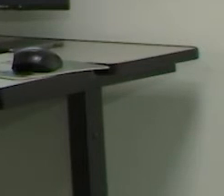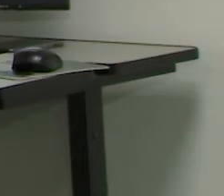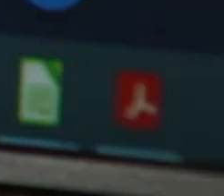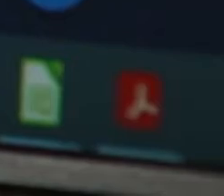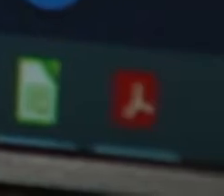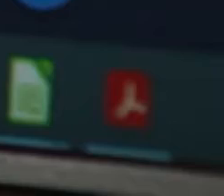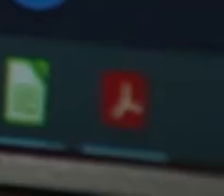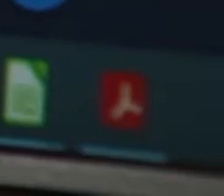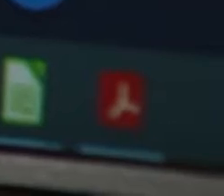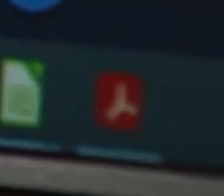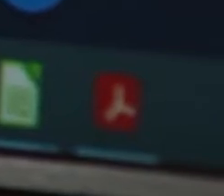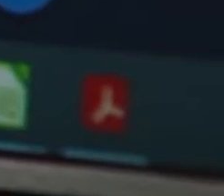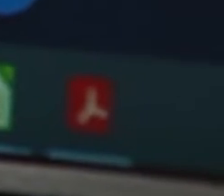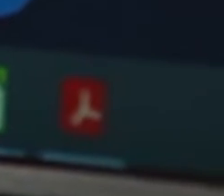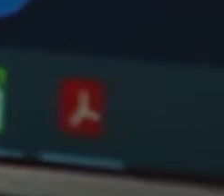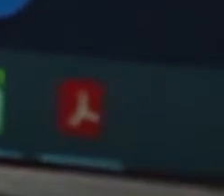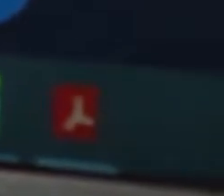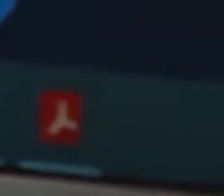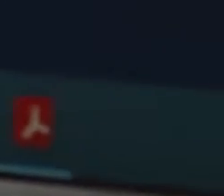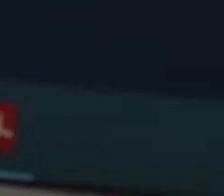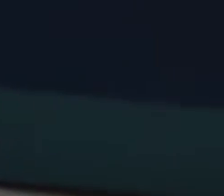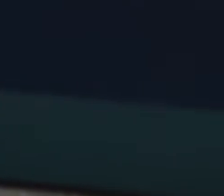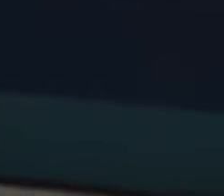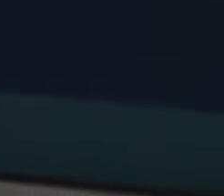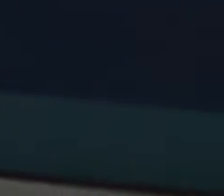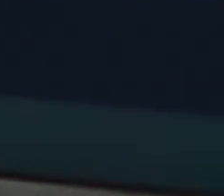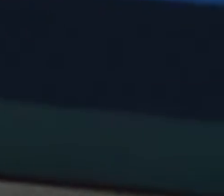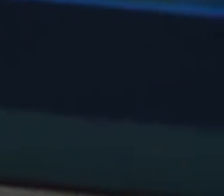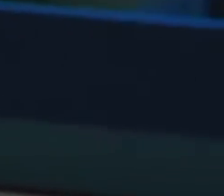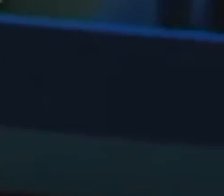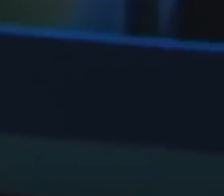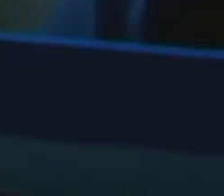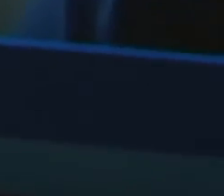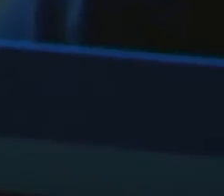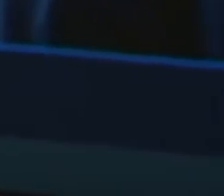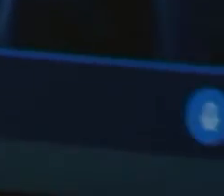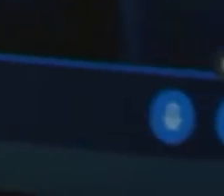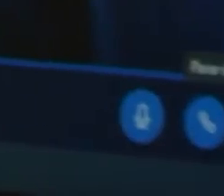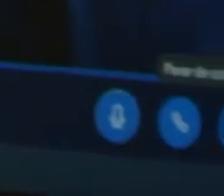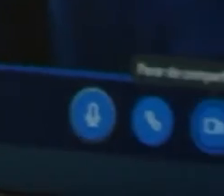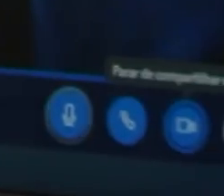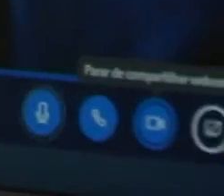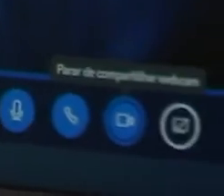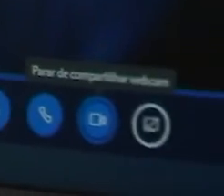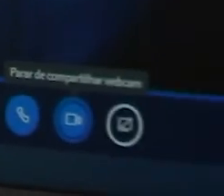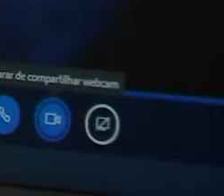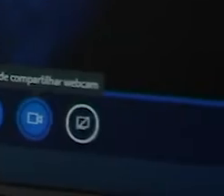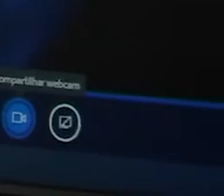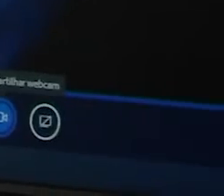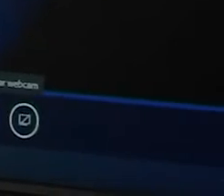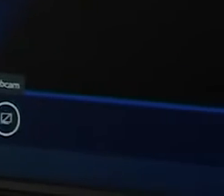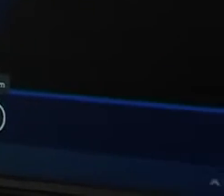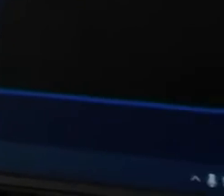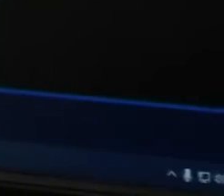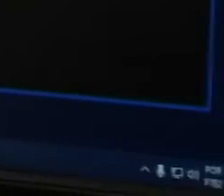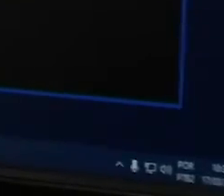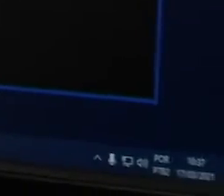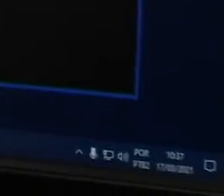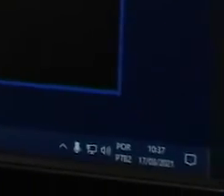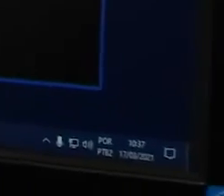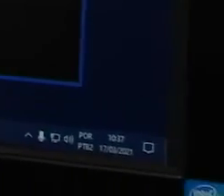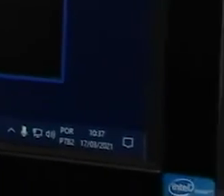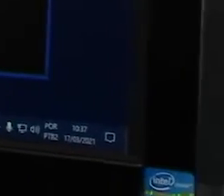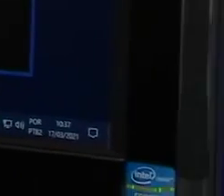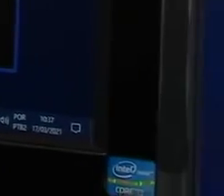perfil virtual. Agora, para evitar chegar a uma audiência de conciliação, o consumidor pode se prevenir no momento da